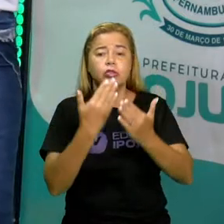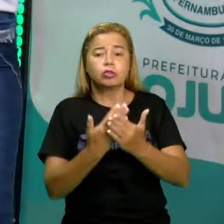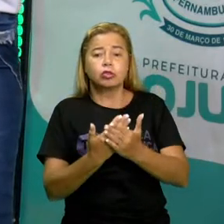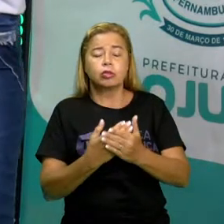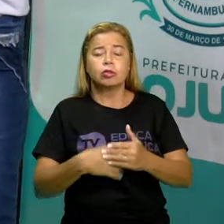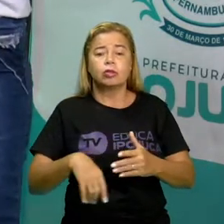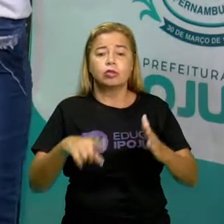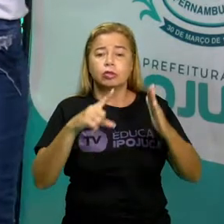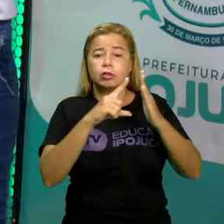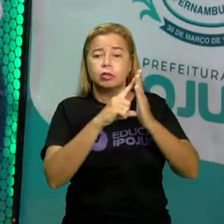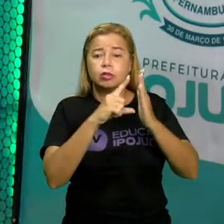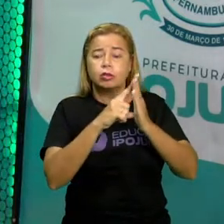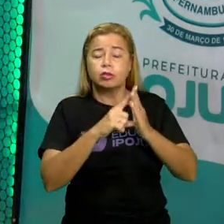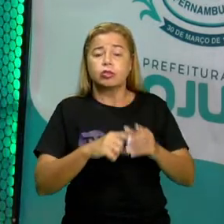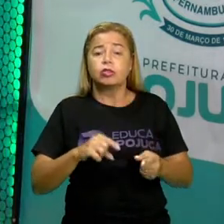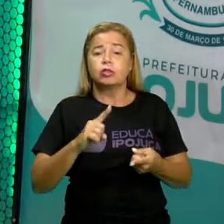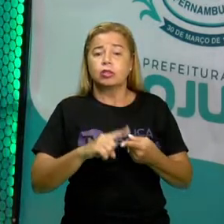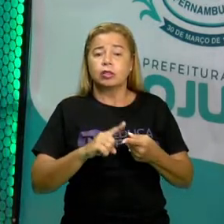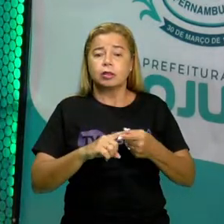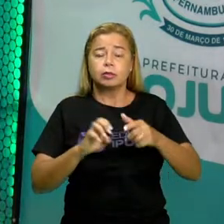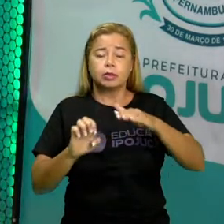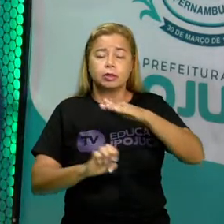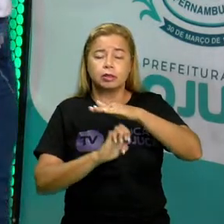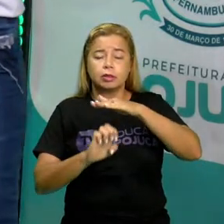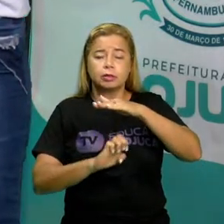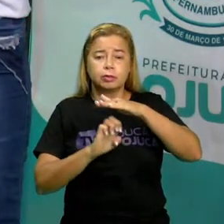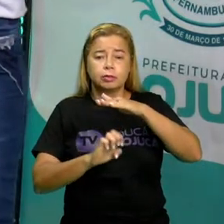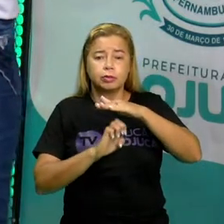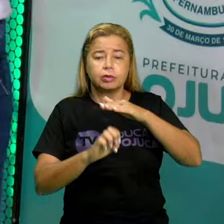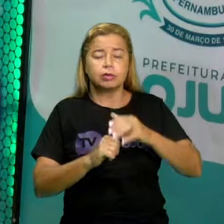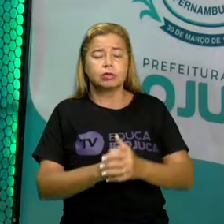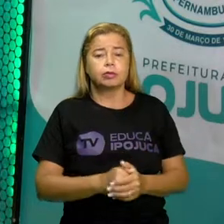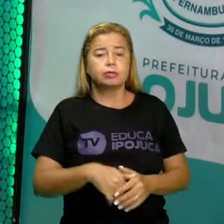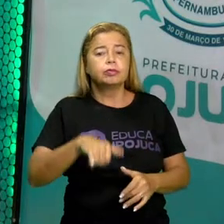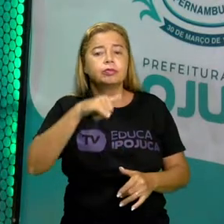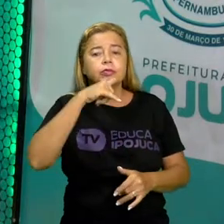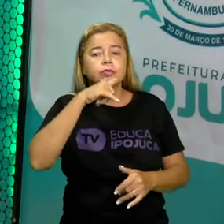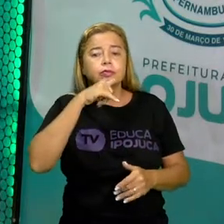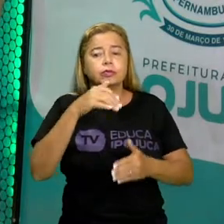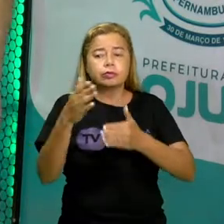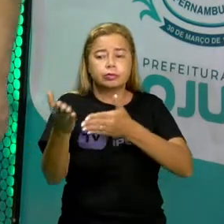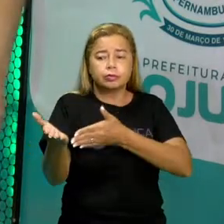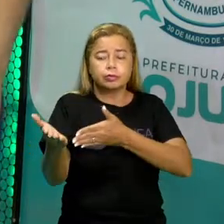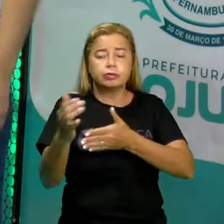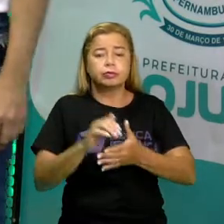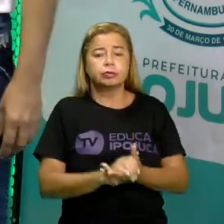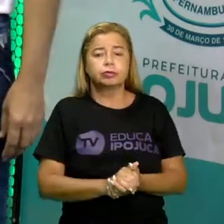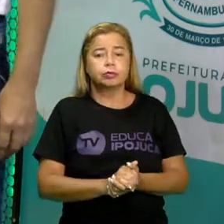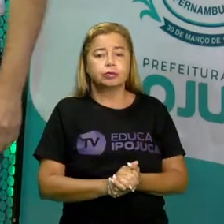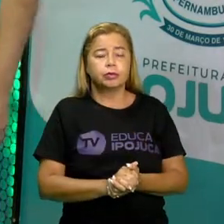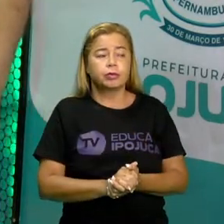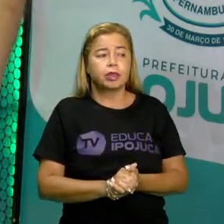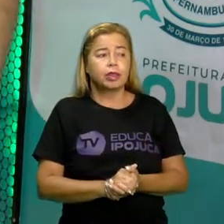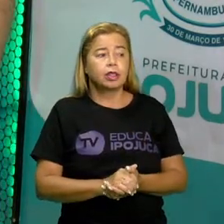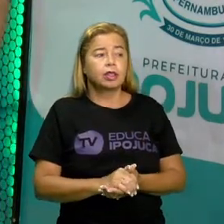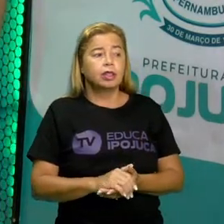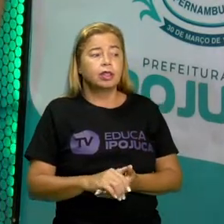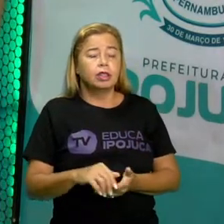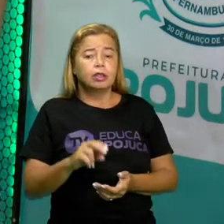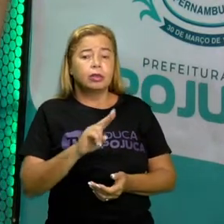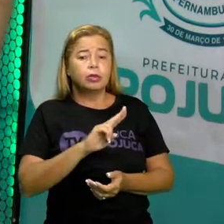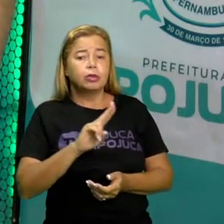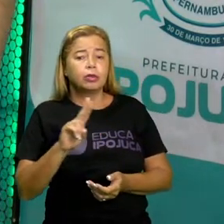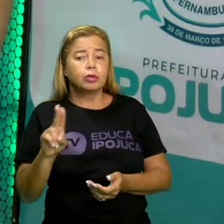empresas. Como aqui no exemplo, nós temos esse exemplo aqui. Caio. Observe aqui, crianças,